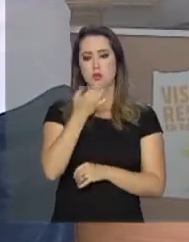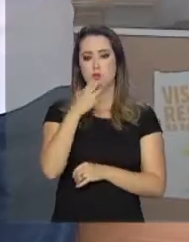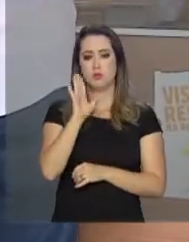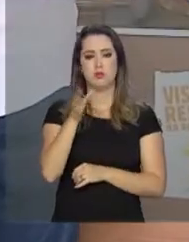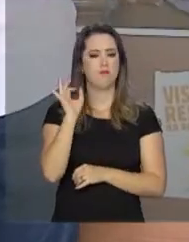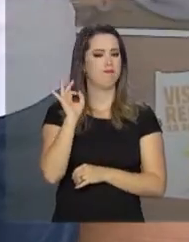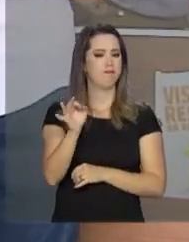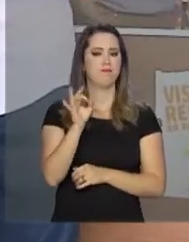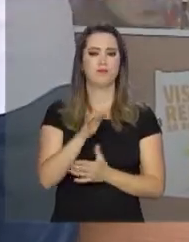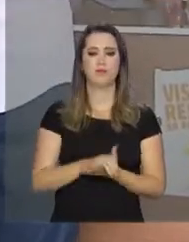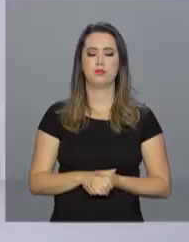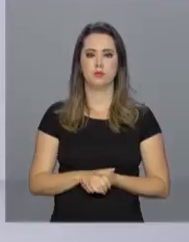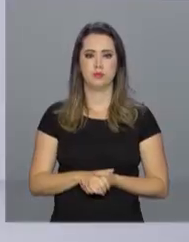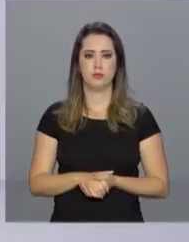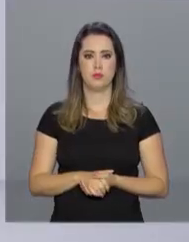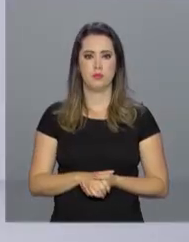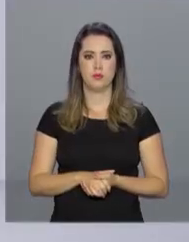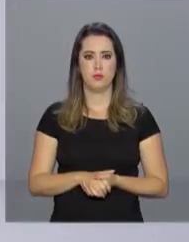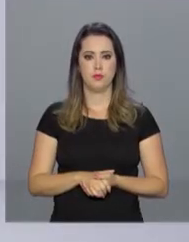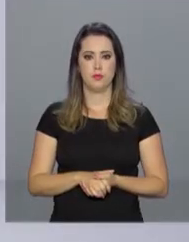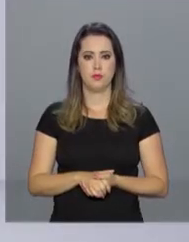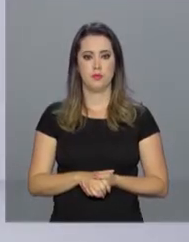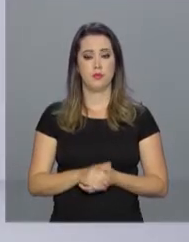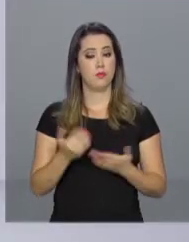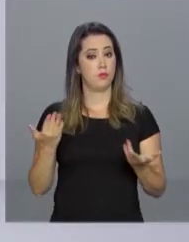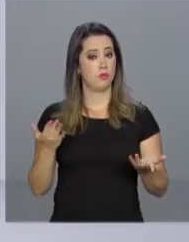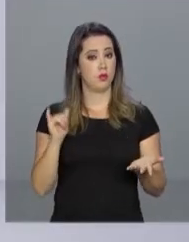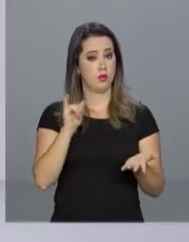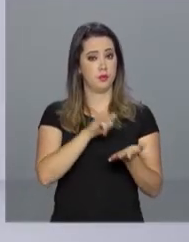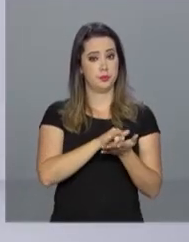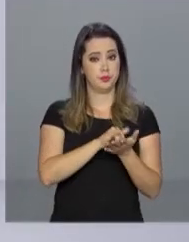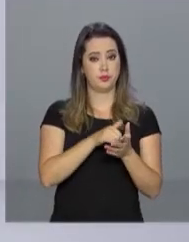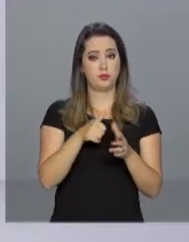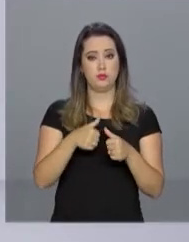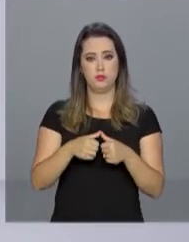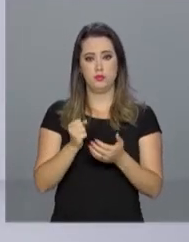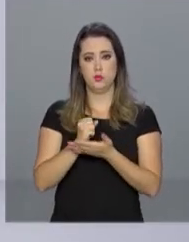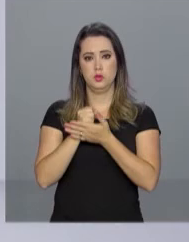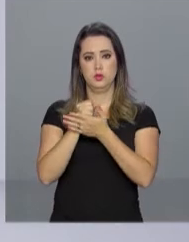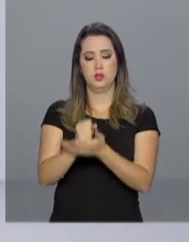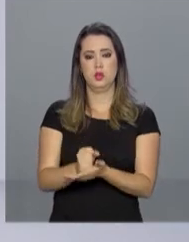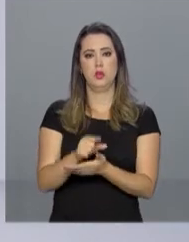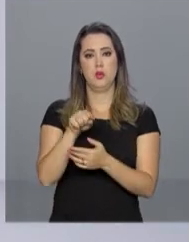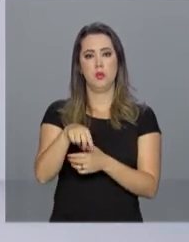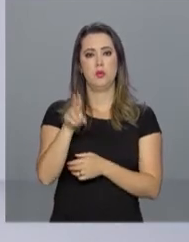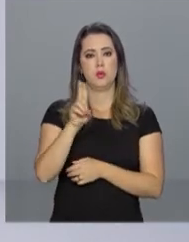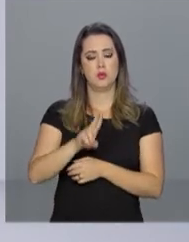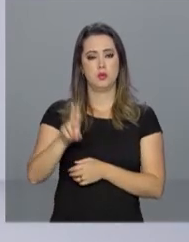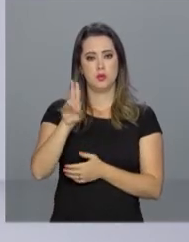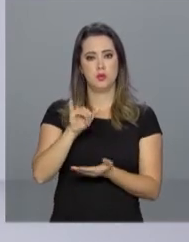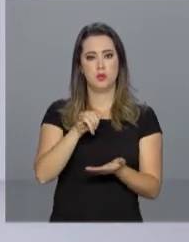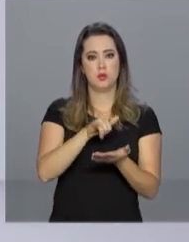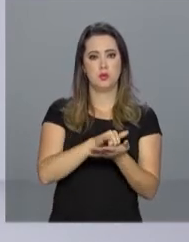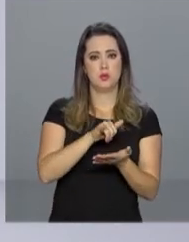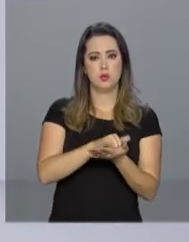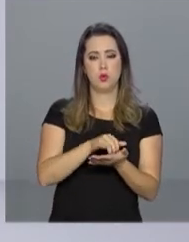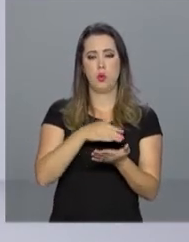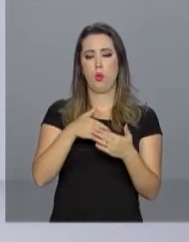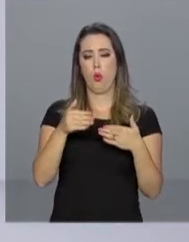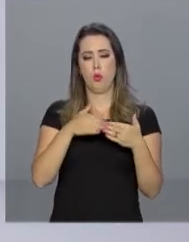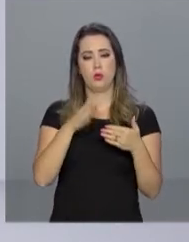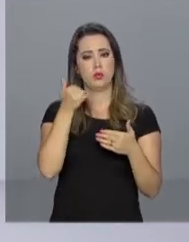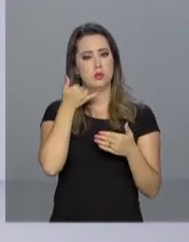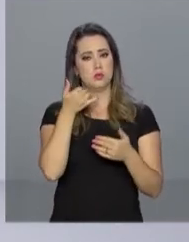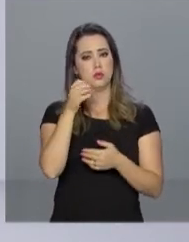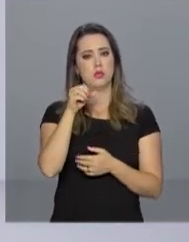ótimo. Quando o aplicativo estiver disponível, ele vai poder ser baixado em sistema Android